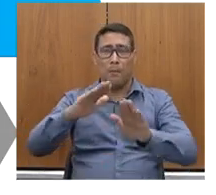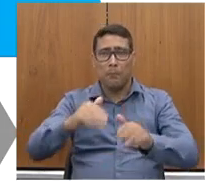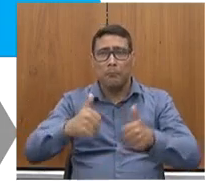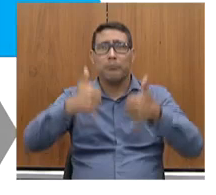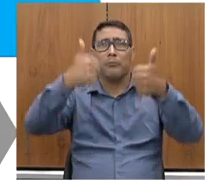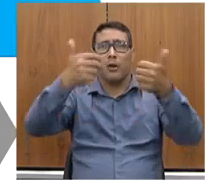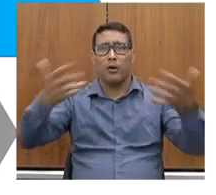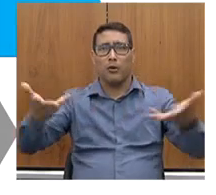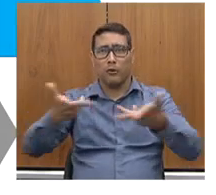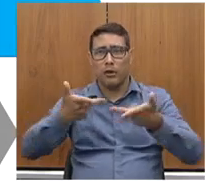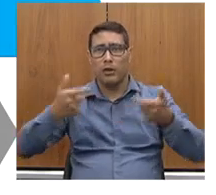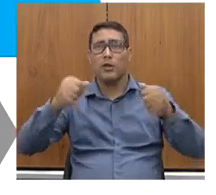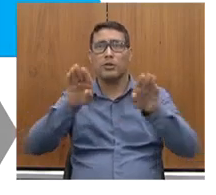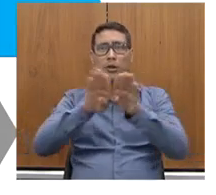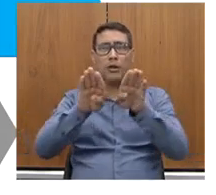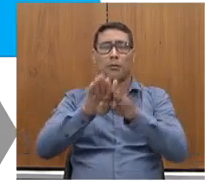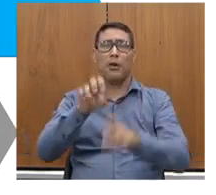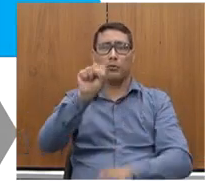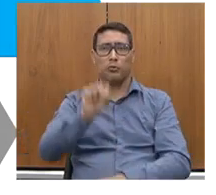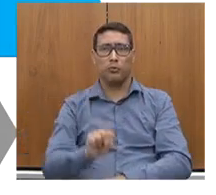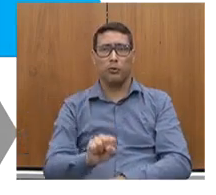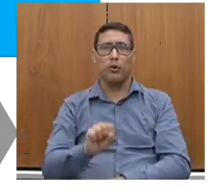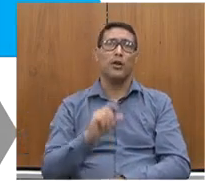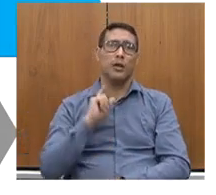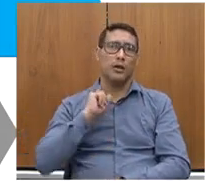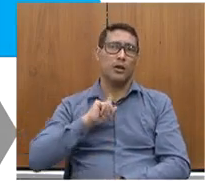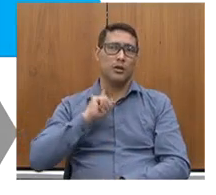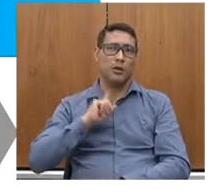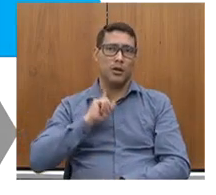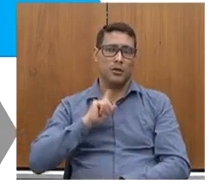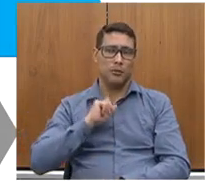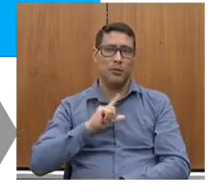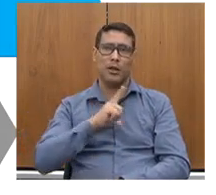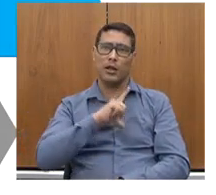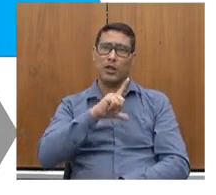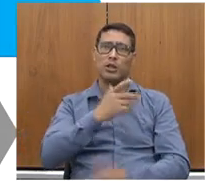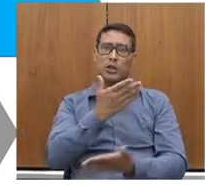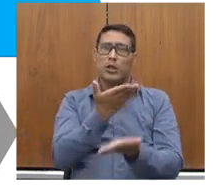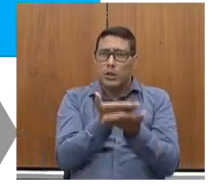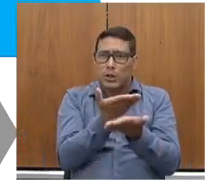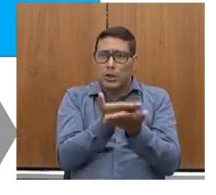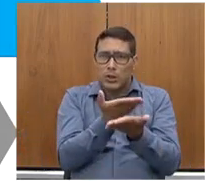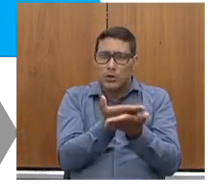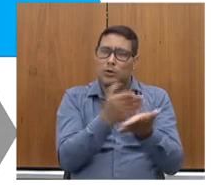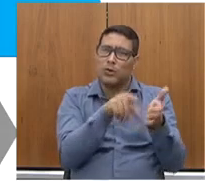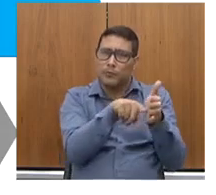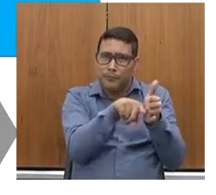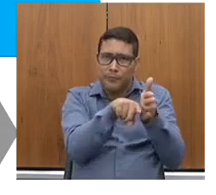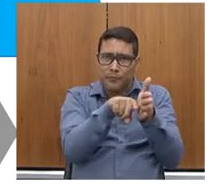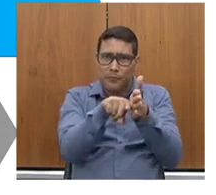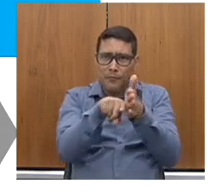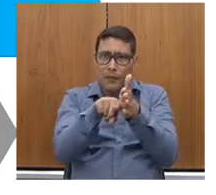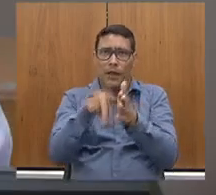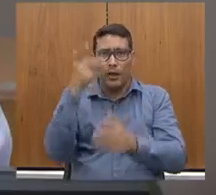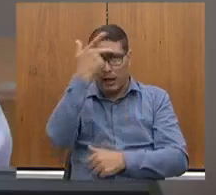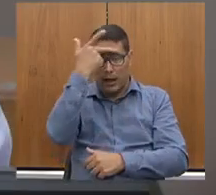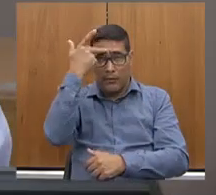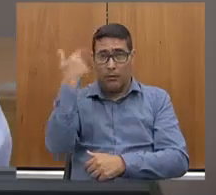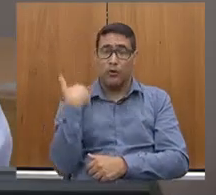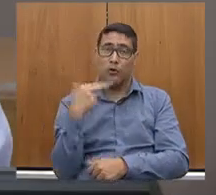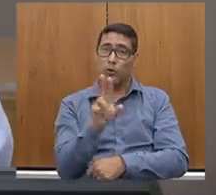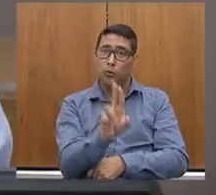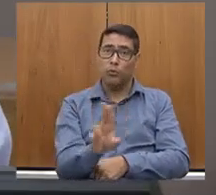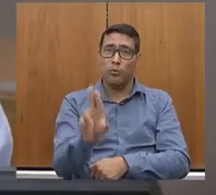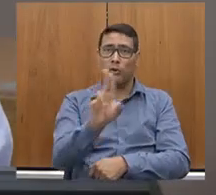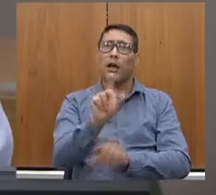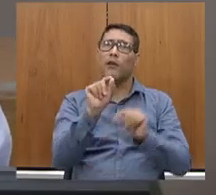citei aqui, o sul de Minas, a gente notava pelos estudos de tráfego que as pessoas usavam as estradas